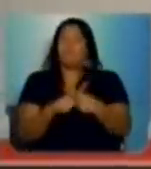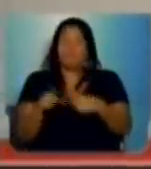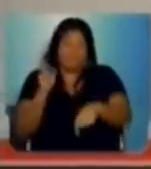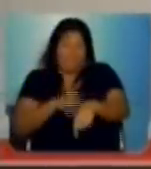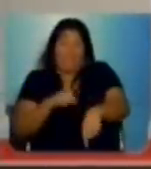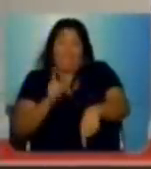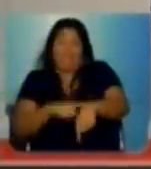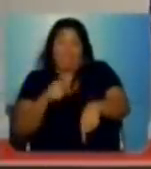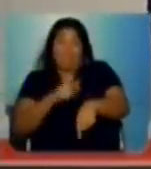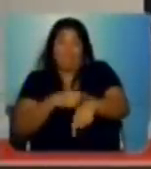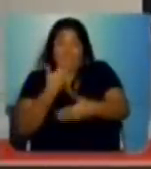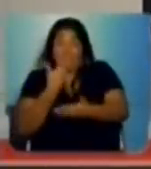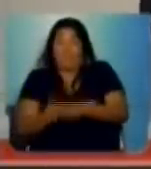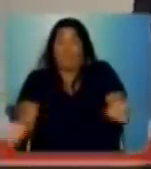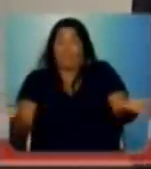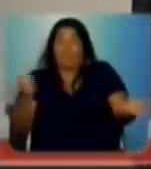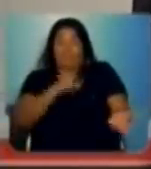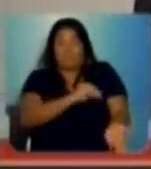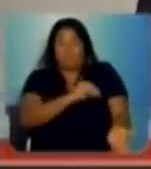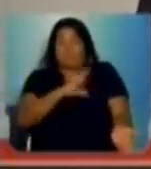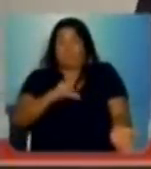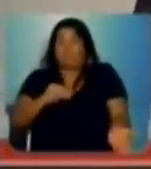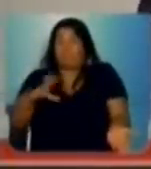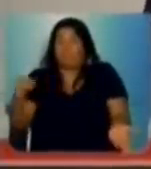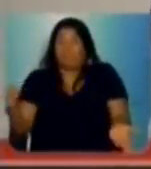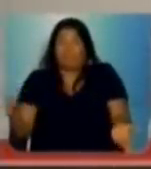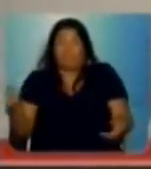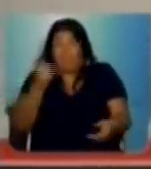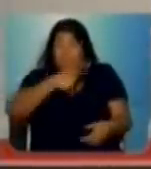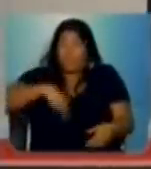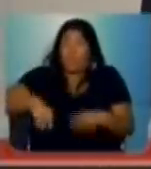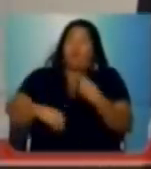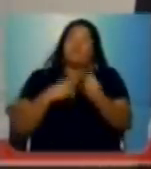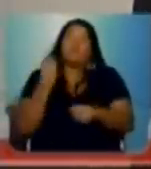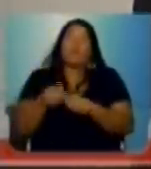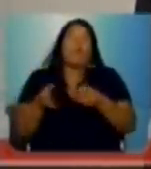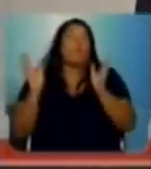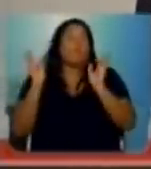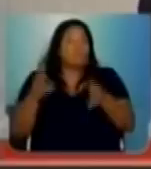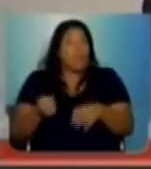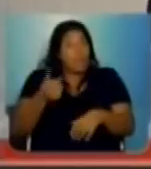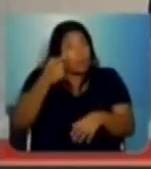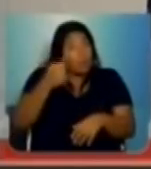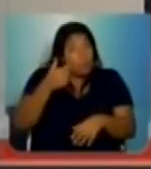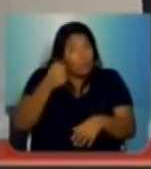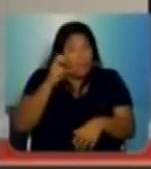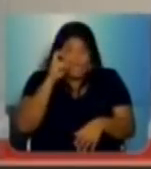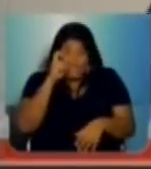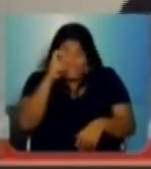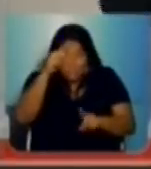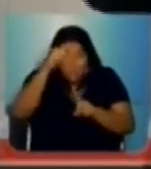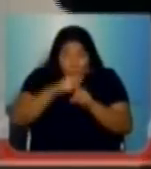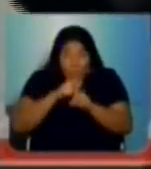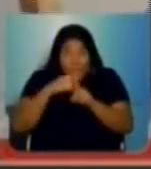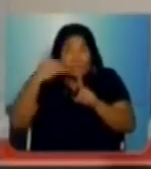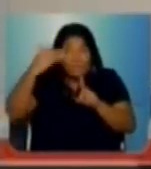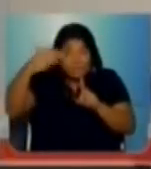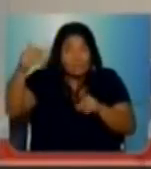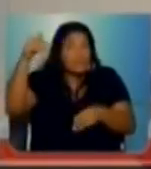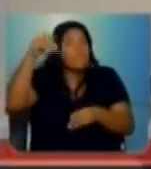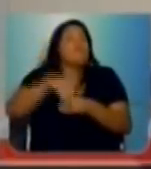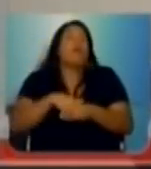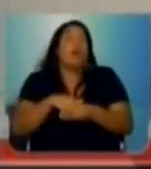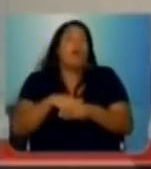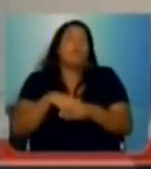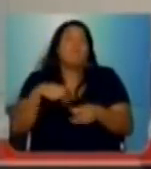tempo está passando, Sr. Presidente Jorge Rato, nós estamos há cinco meses da eleição, a Assembleia Legislativa já está